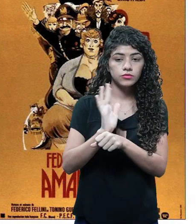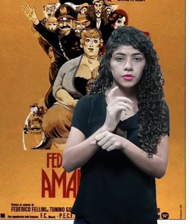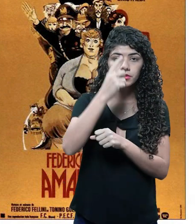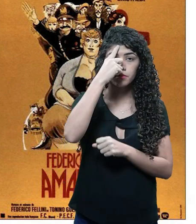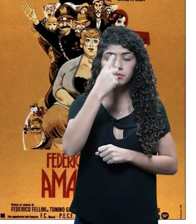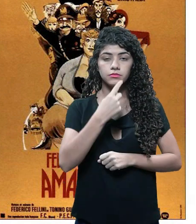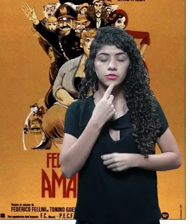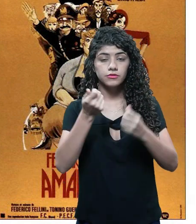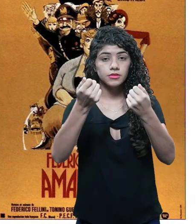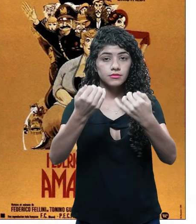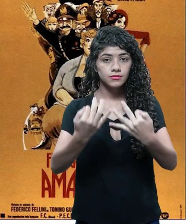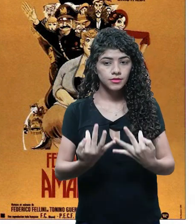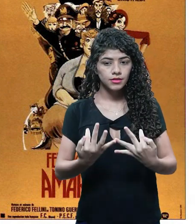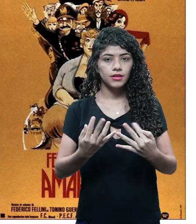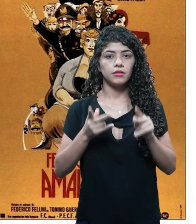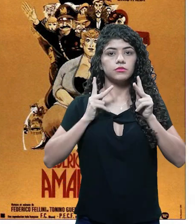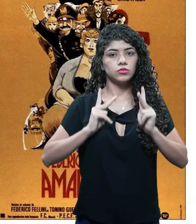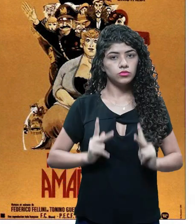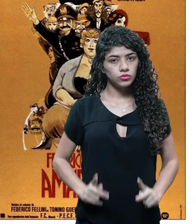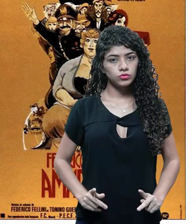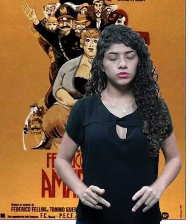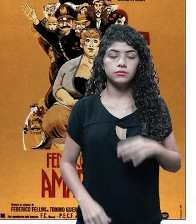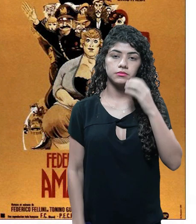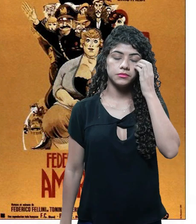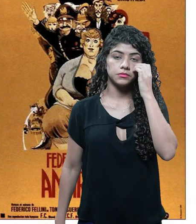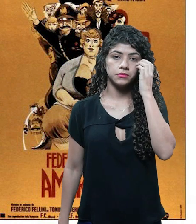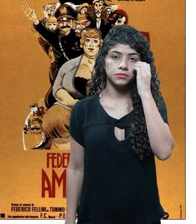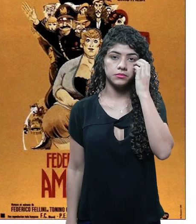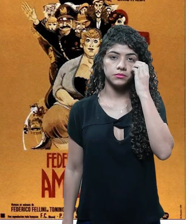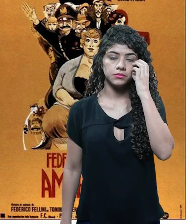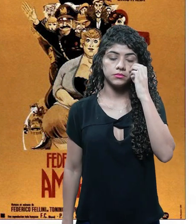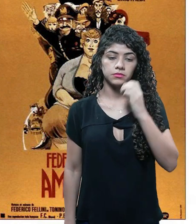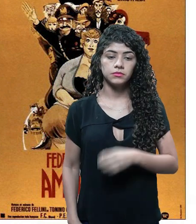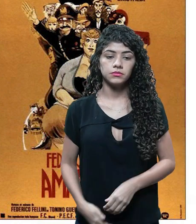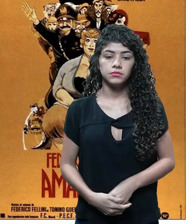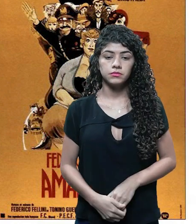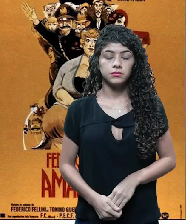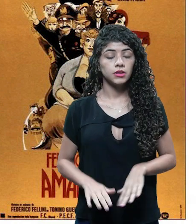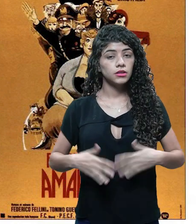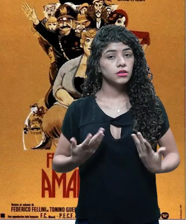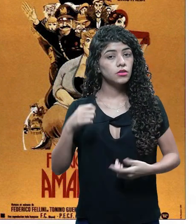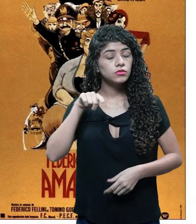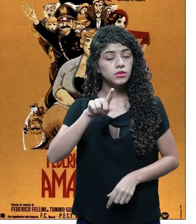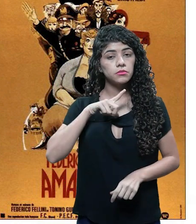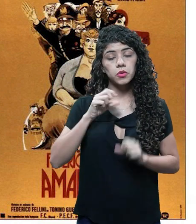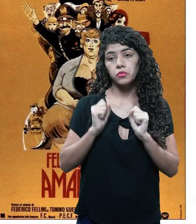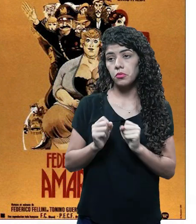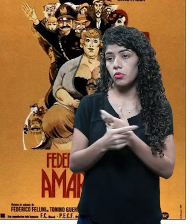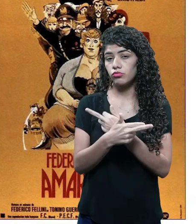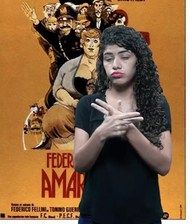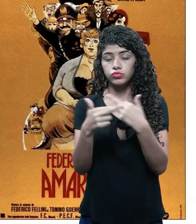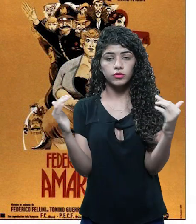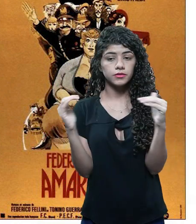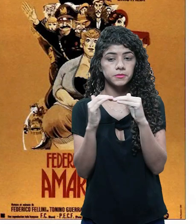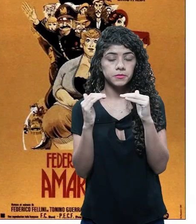explicar a ação daquele personagem naquele presente. Certo? Então, você pode ter um filme com